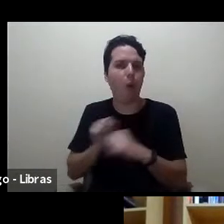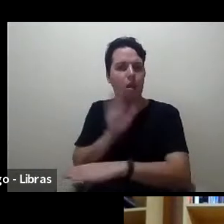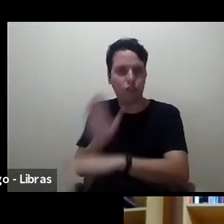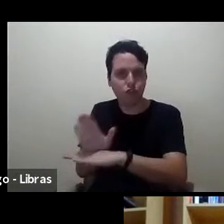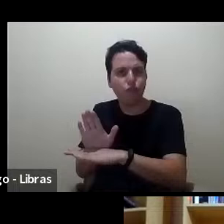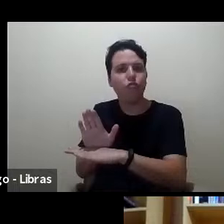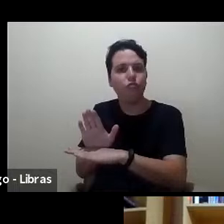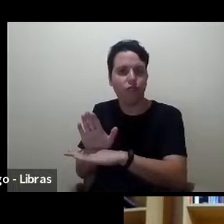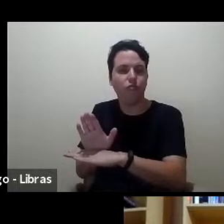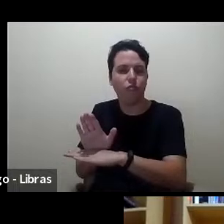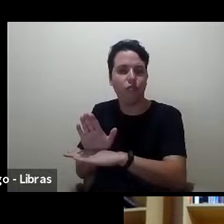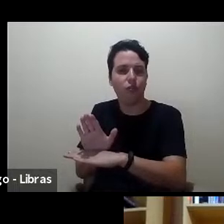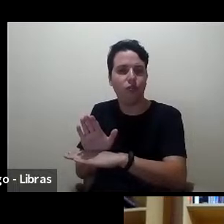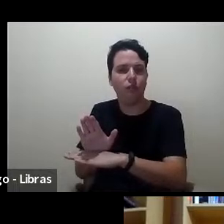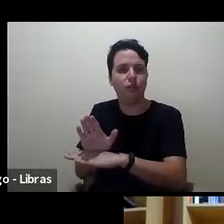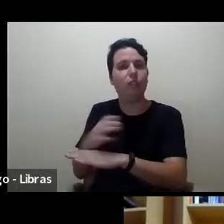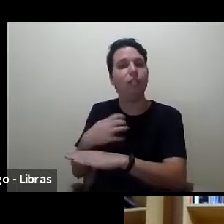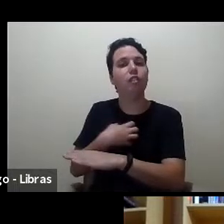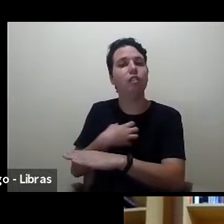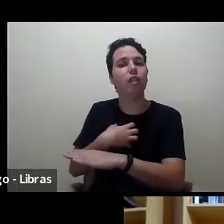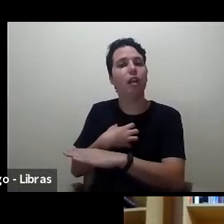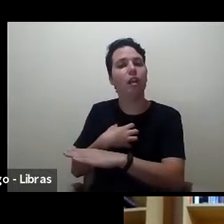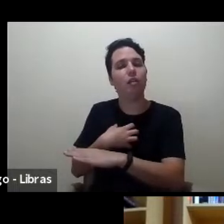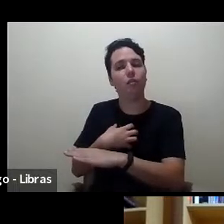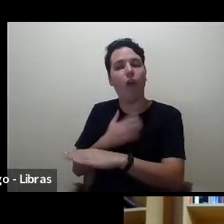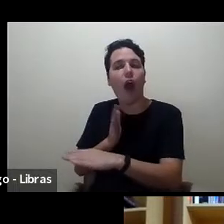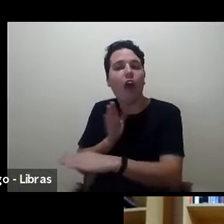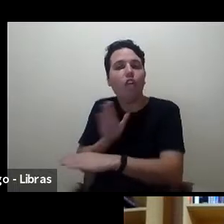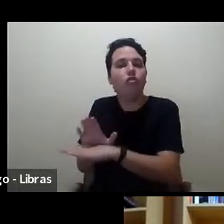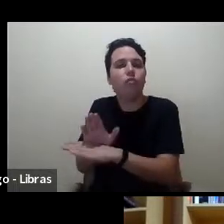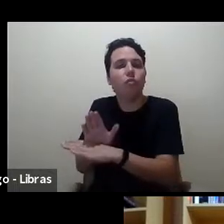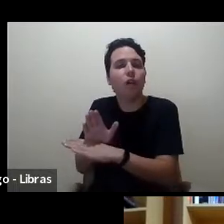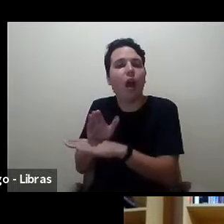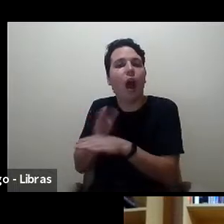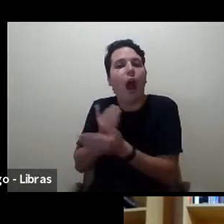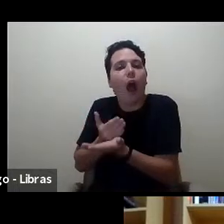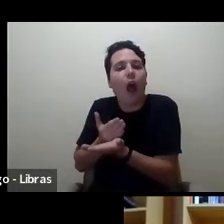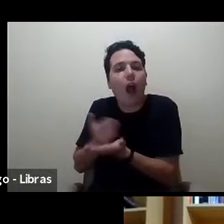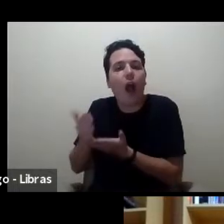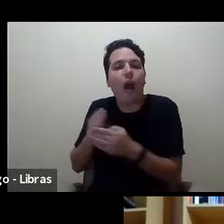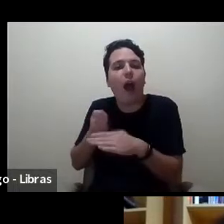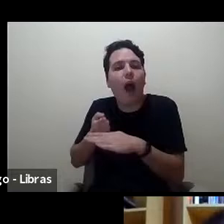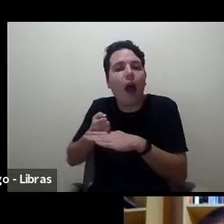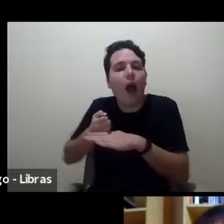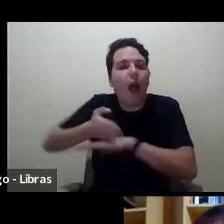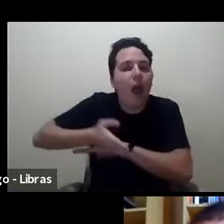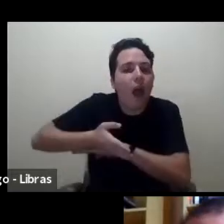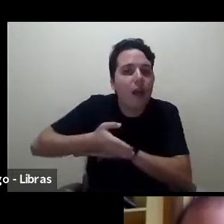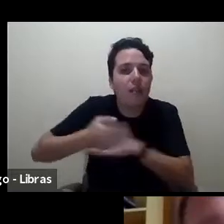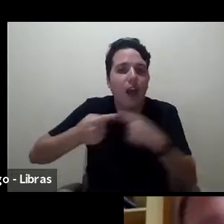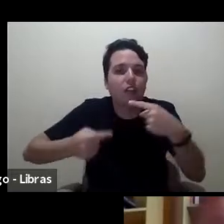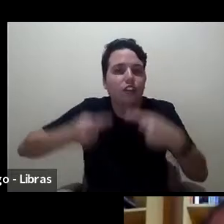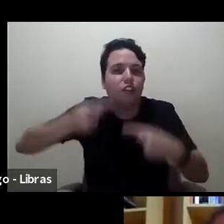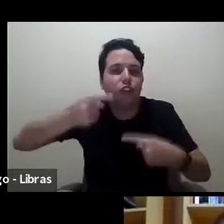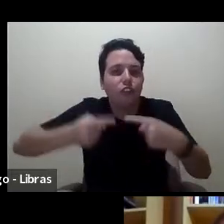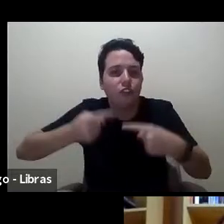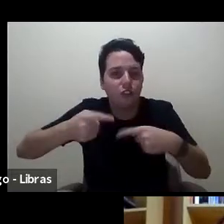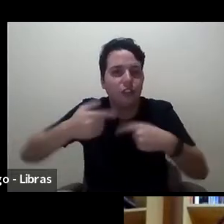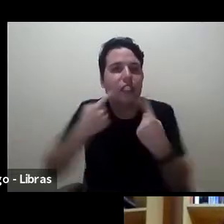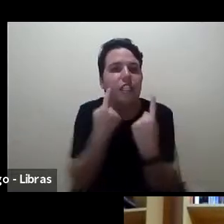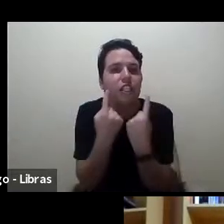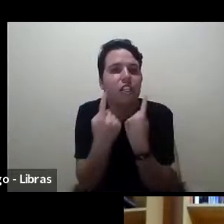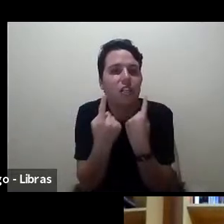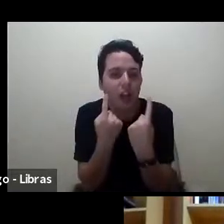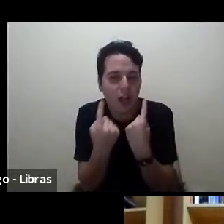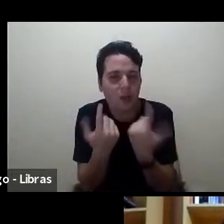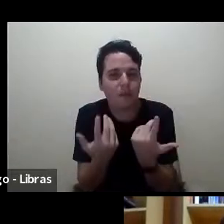caso, como uma alavanca de entrada no diálogo que está sendo promovido. E eu acho que essa é a questão.